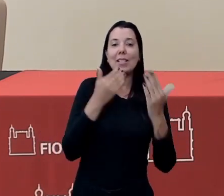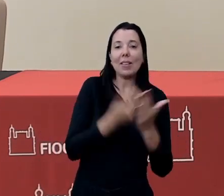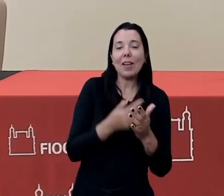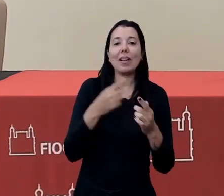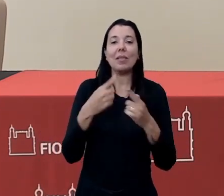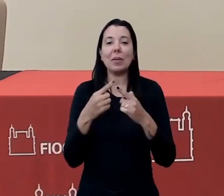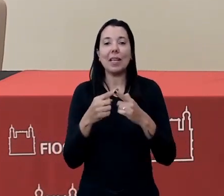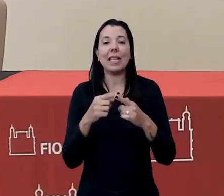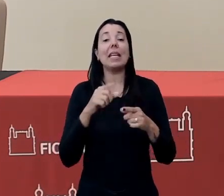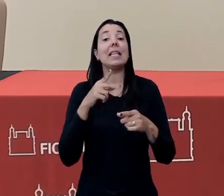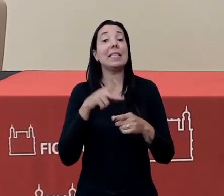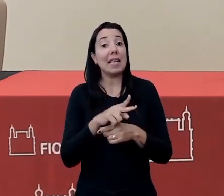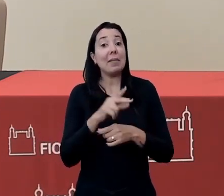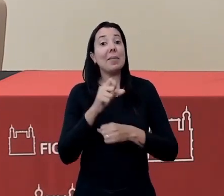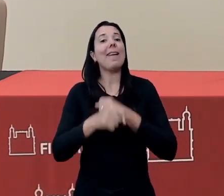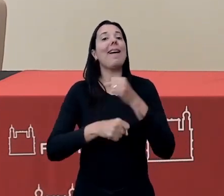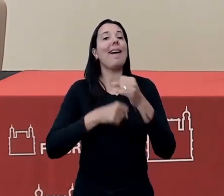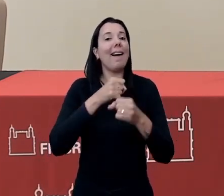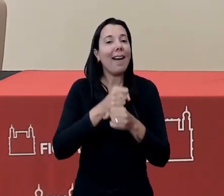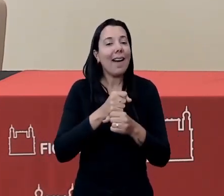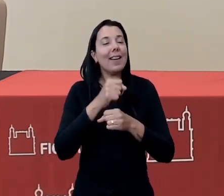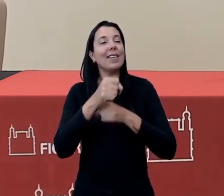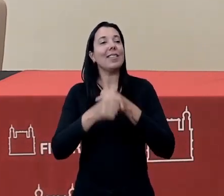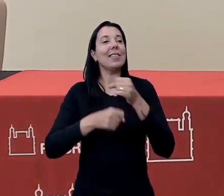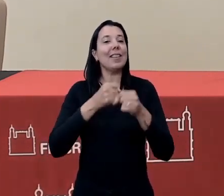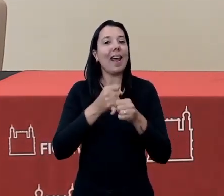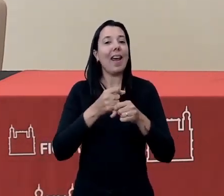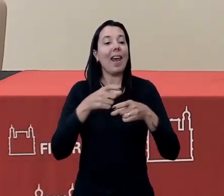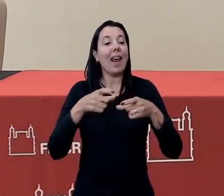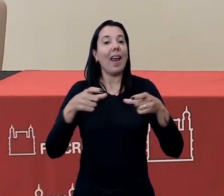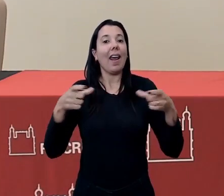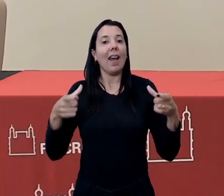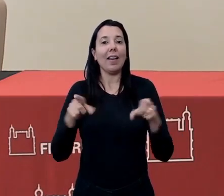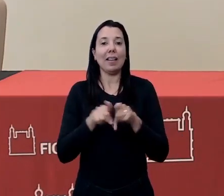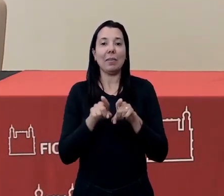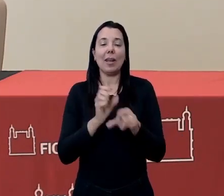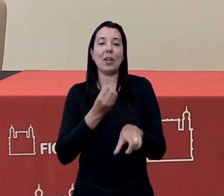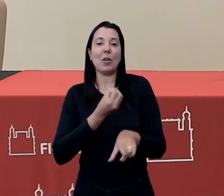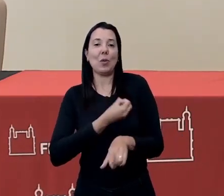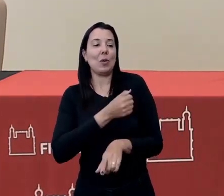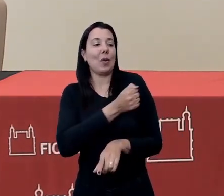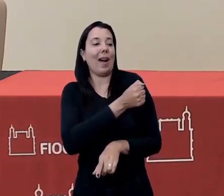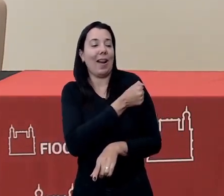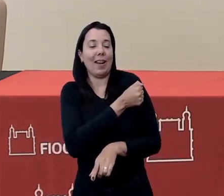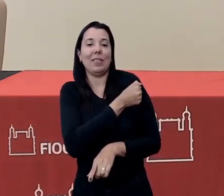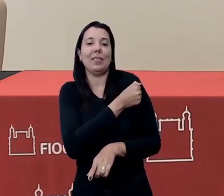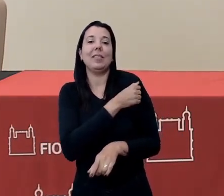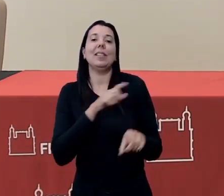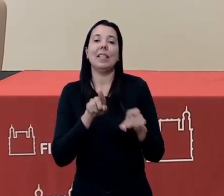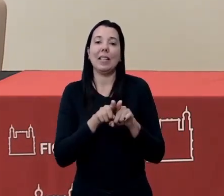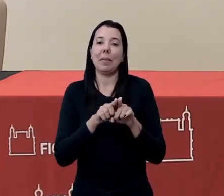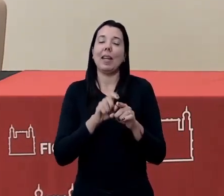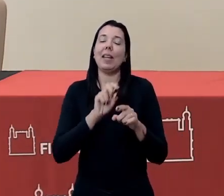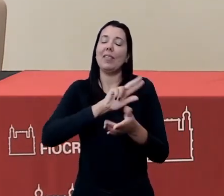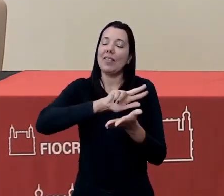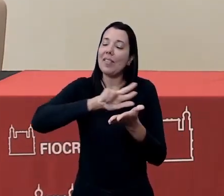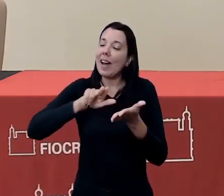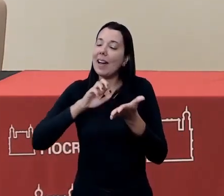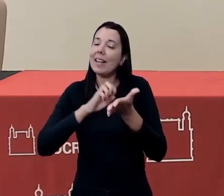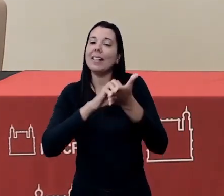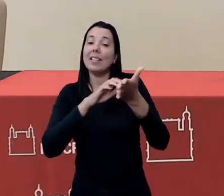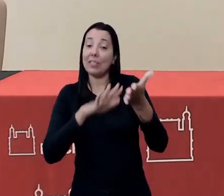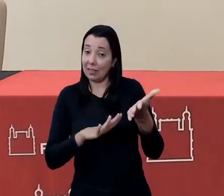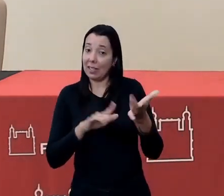cada ano que passa cresce em número de estudantes, em número de atividades,